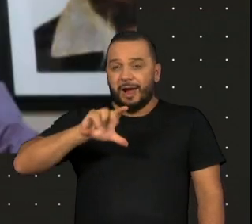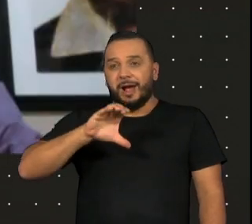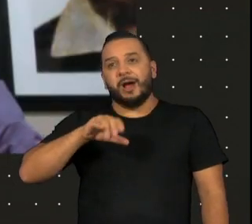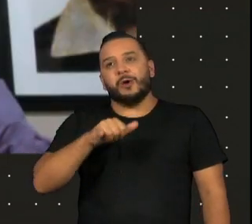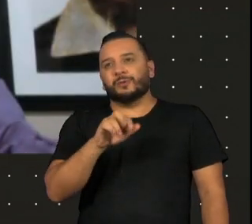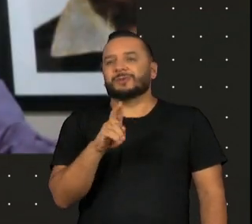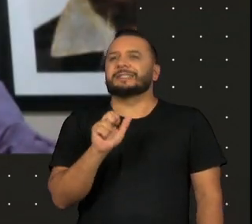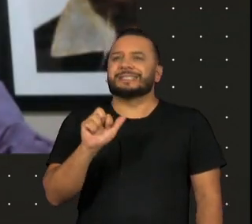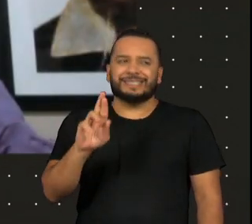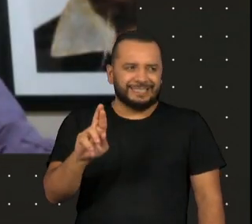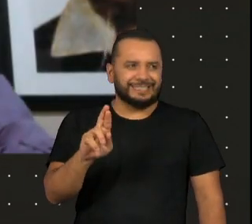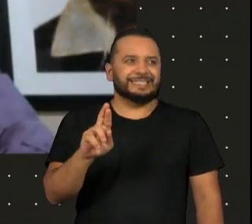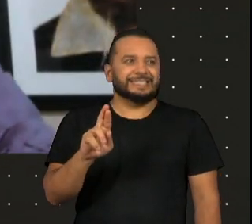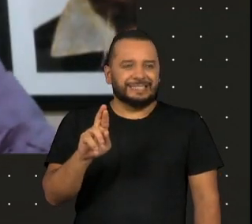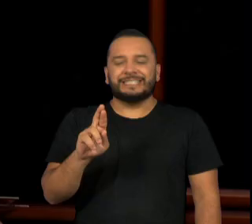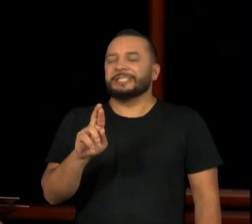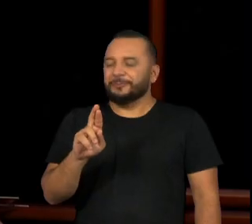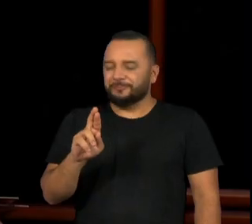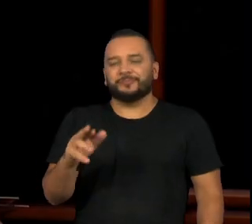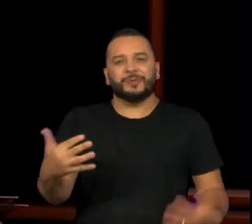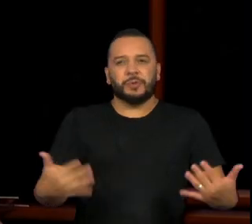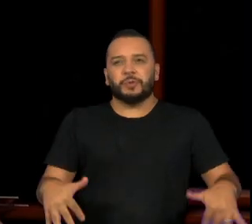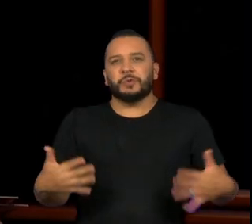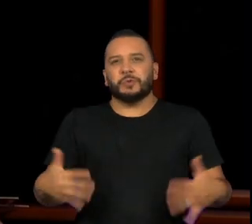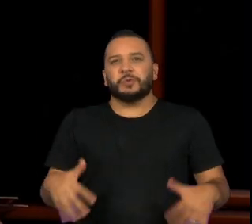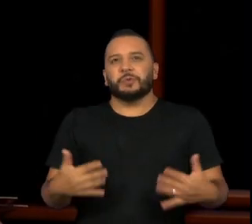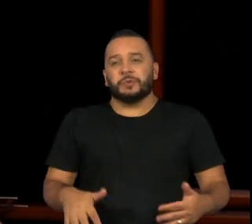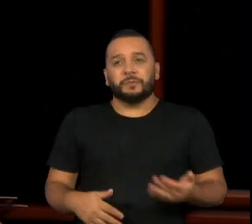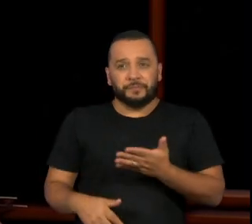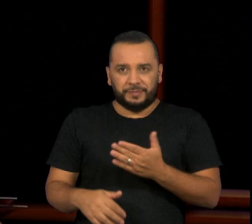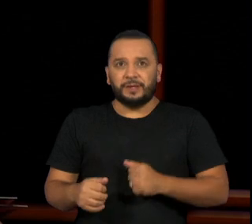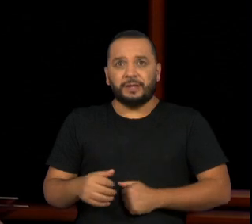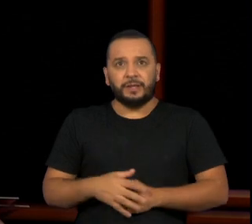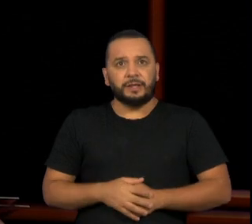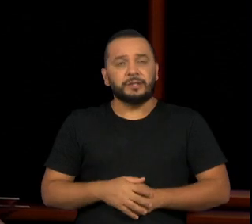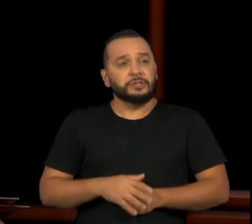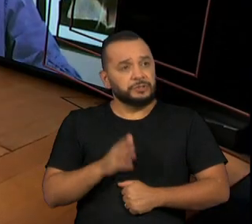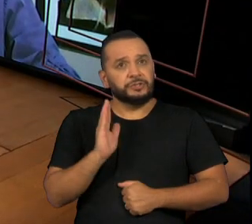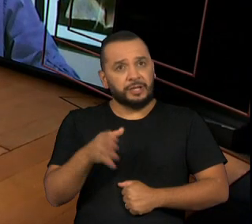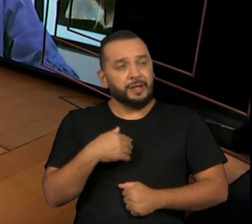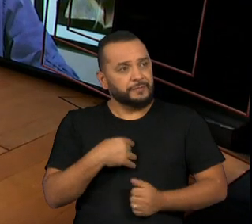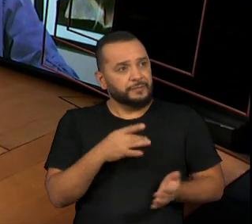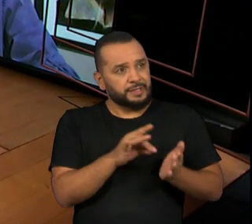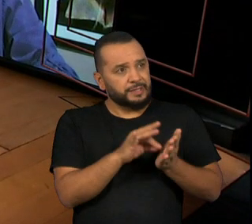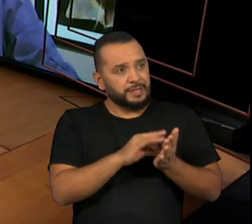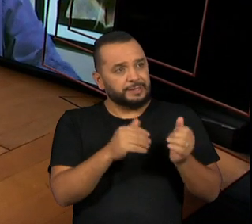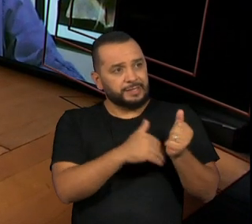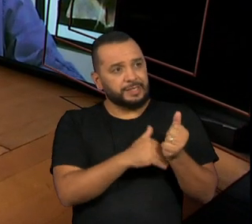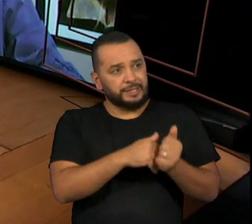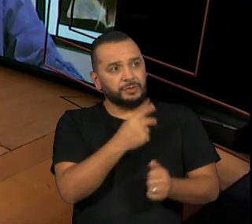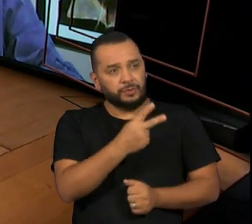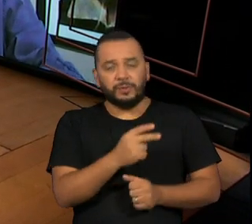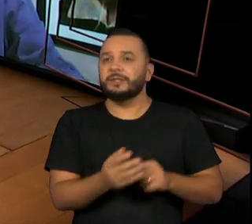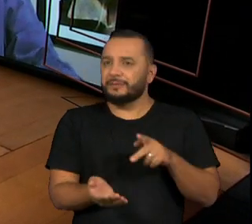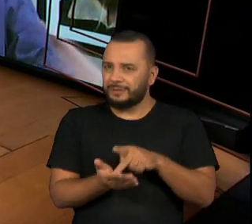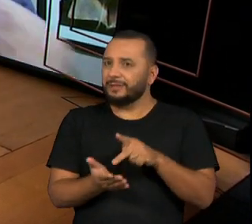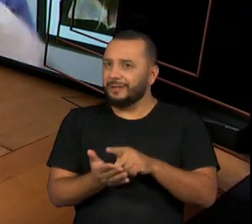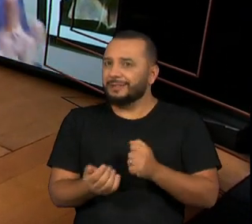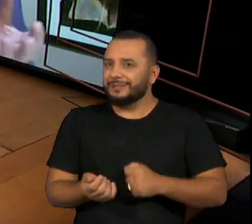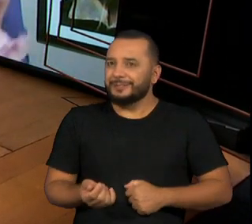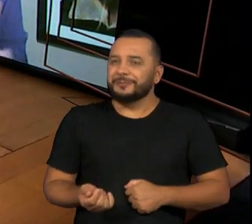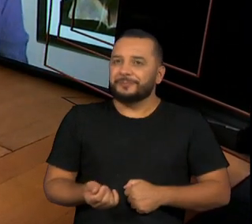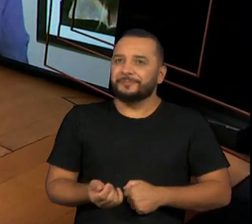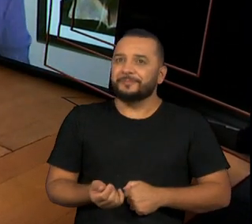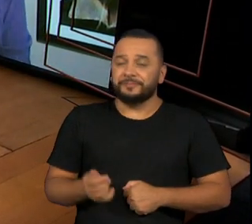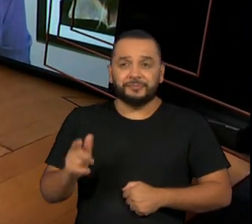que é um... Acabei de fazer agora a... Verdade Secreta. Verdade Secreta, dois. Mas ele tinha